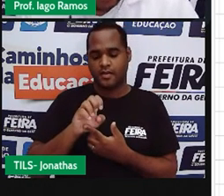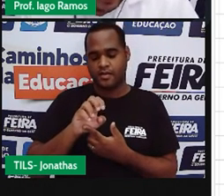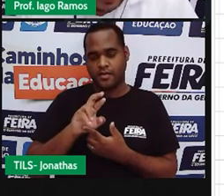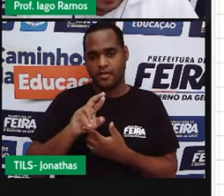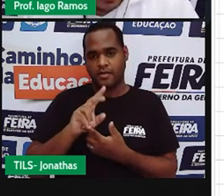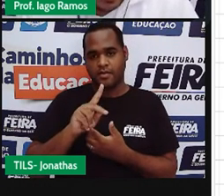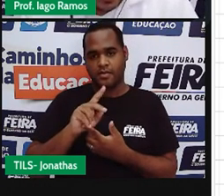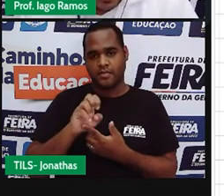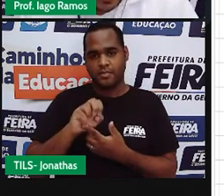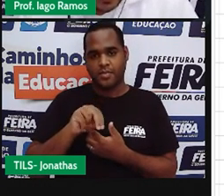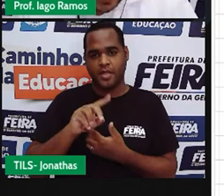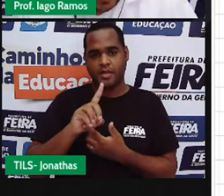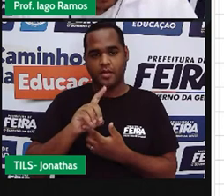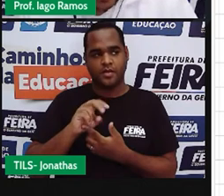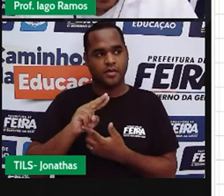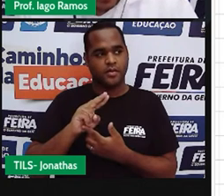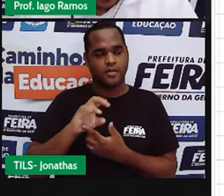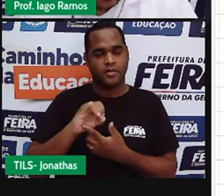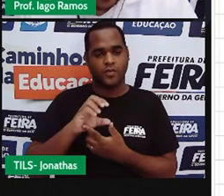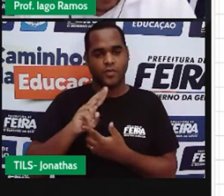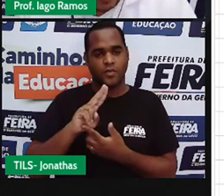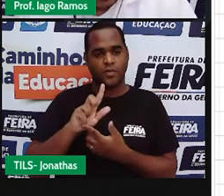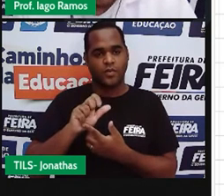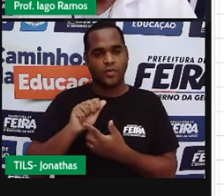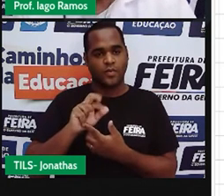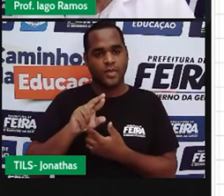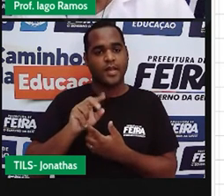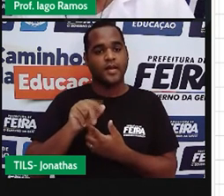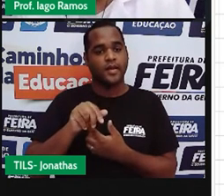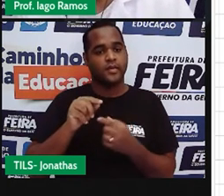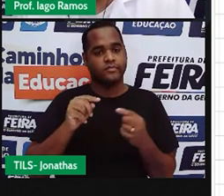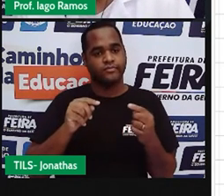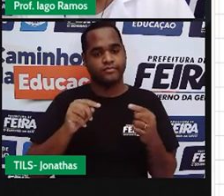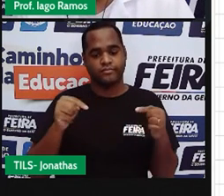ao segmento de reta.